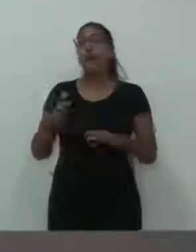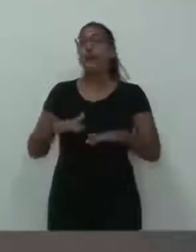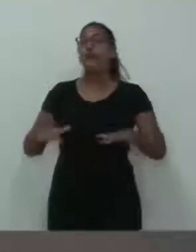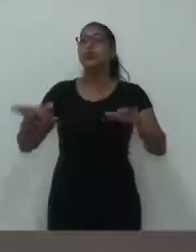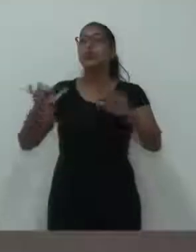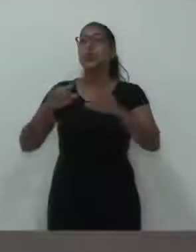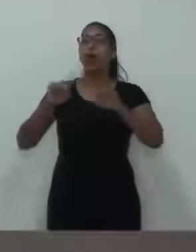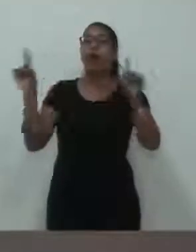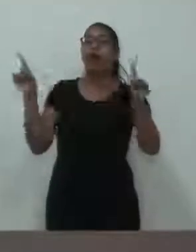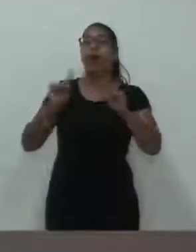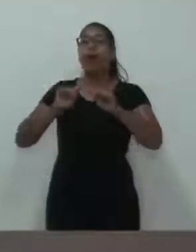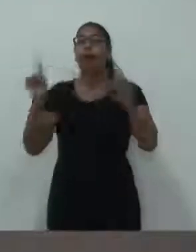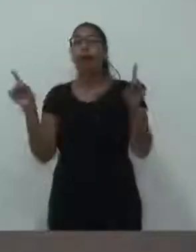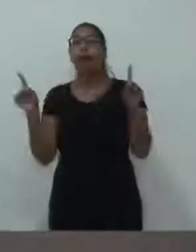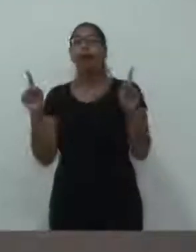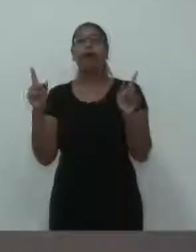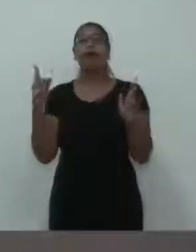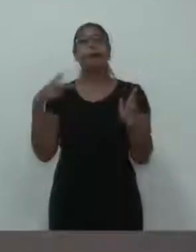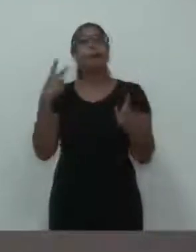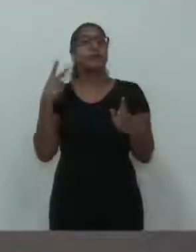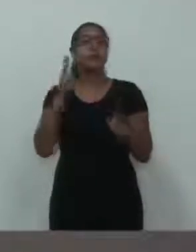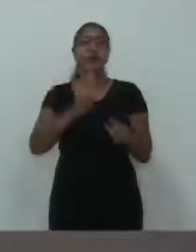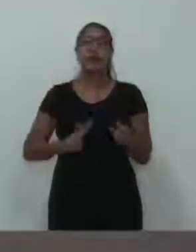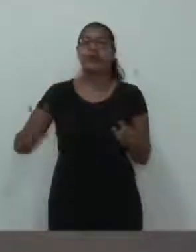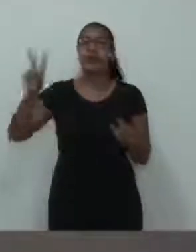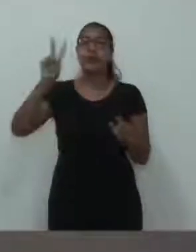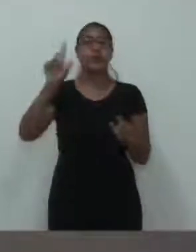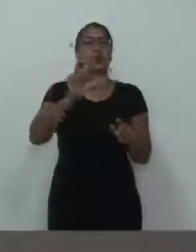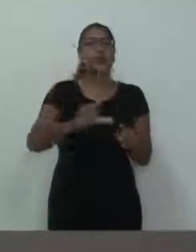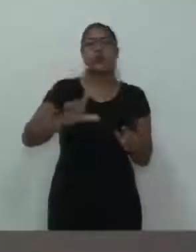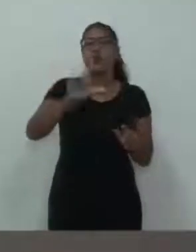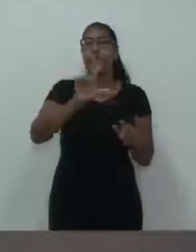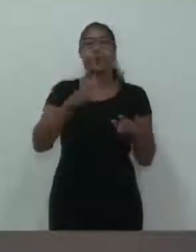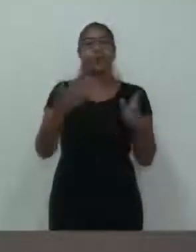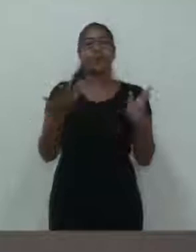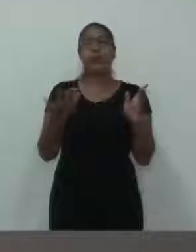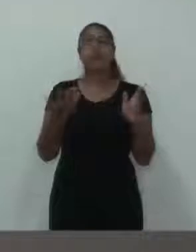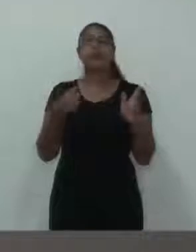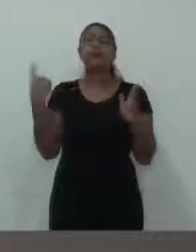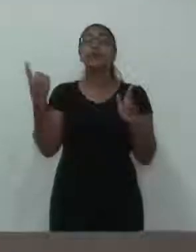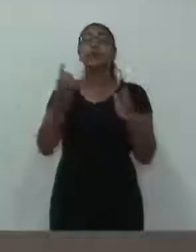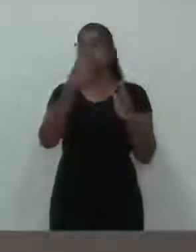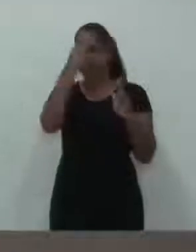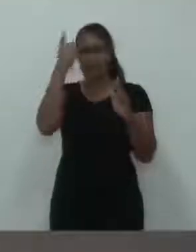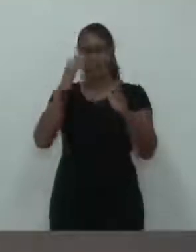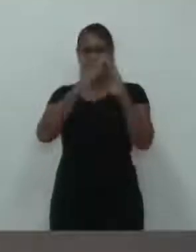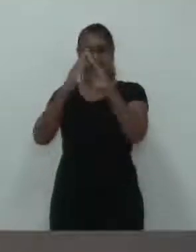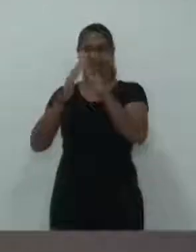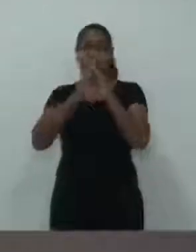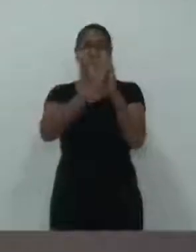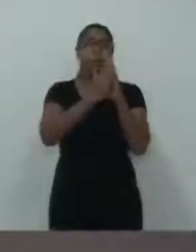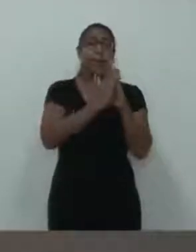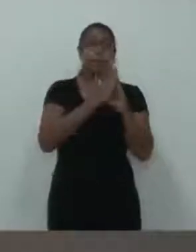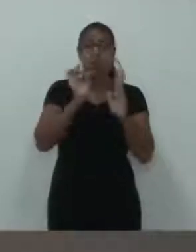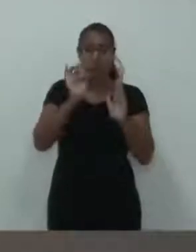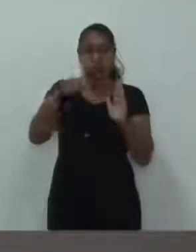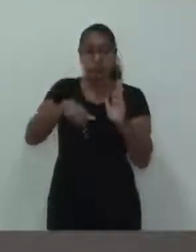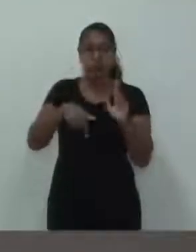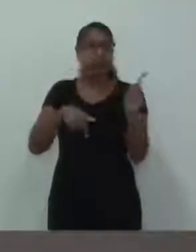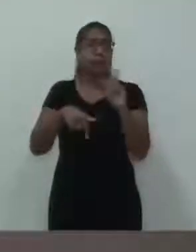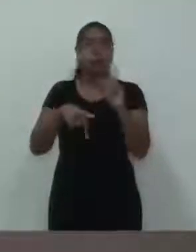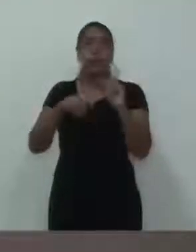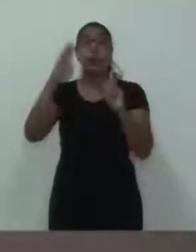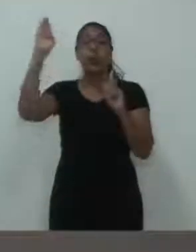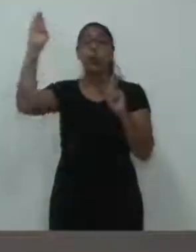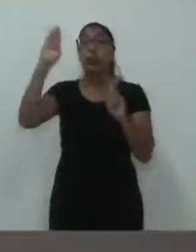do município de Vinhedo, de Valins, de Louveira é uma reclamação, é um apelo que o povo faz em nível Brasil. Porque